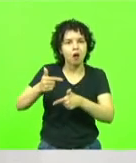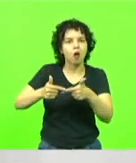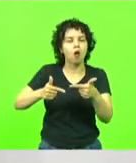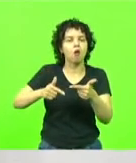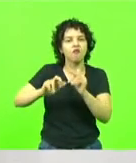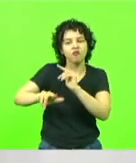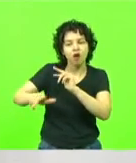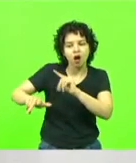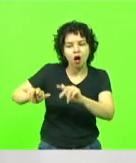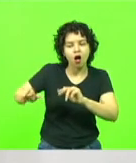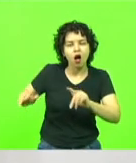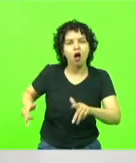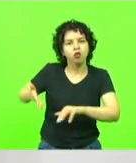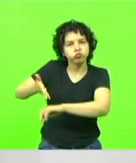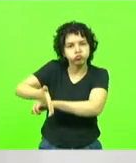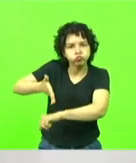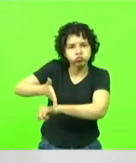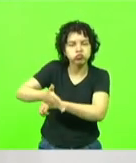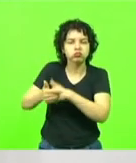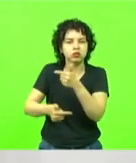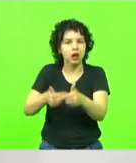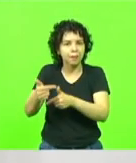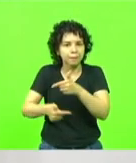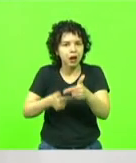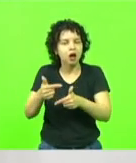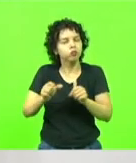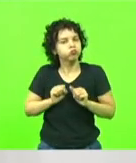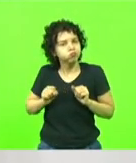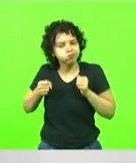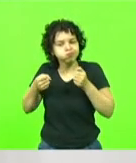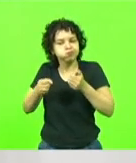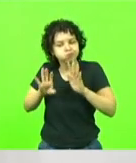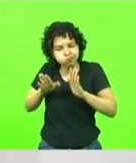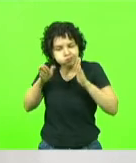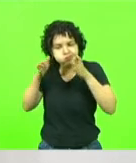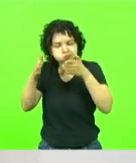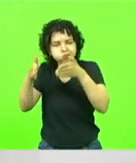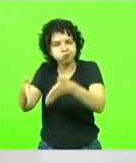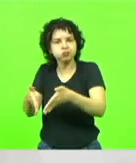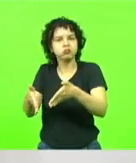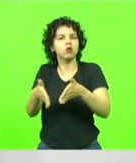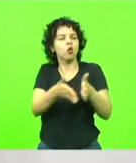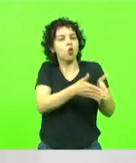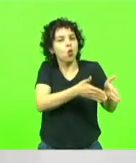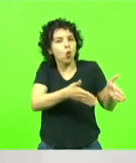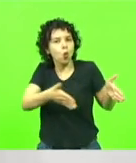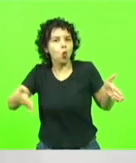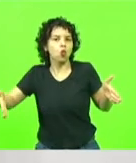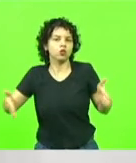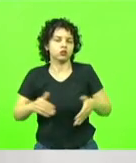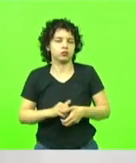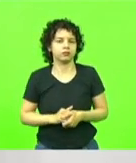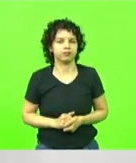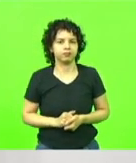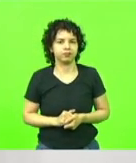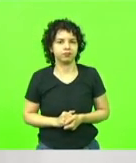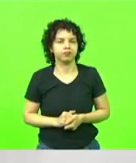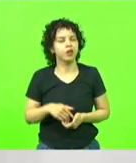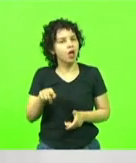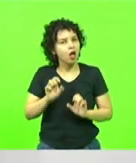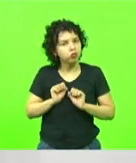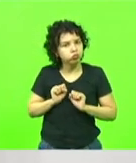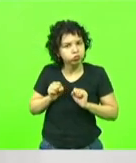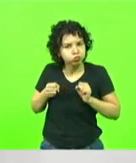com muito empenho, trabalho e dedicação exclusiva durante toda a carreira. Essa dedicação